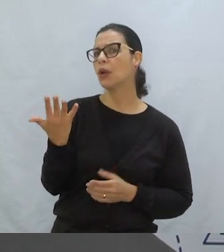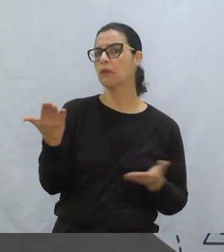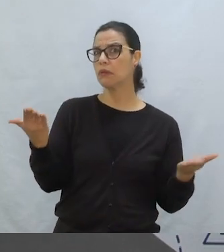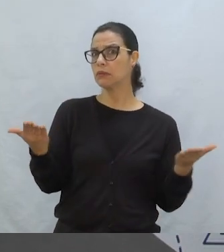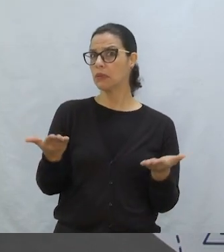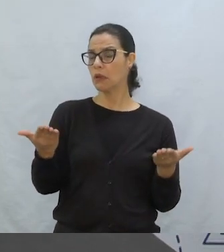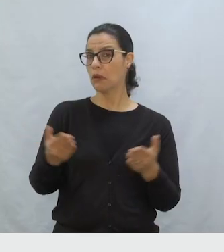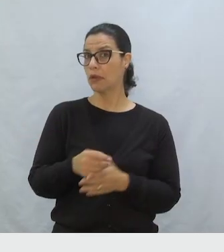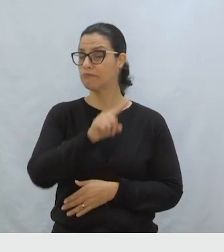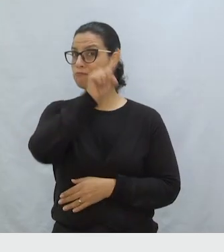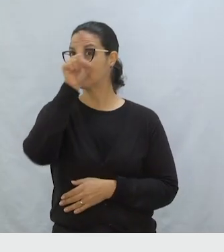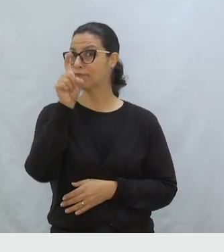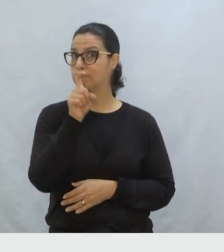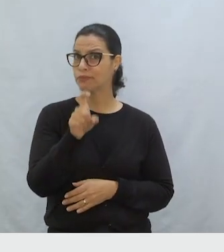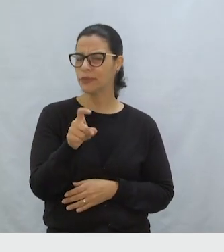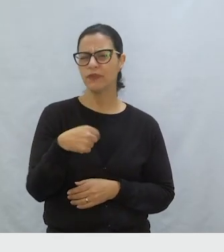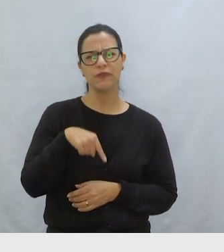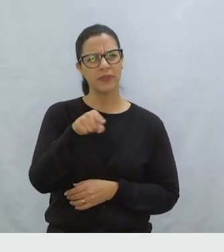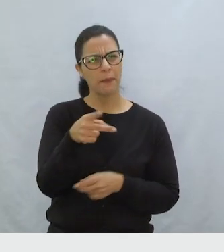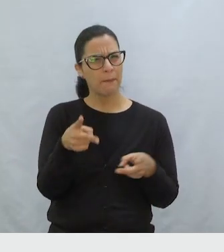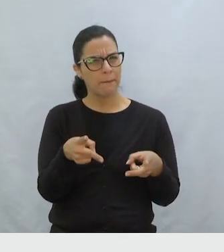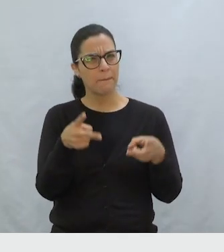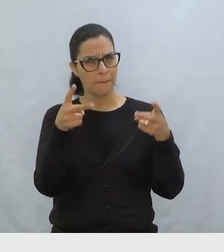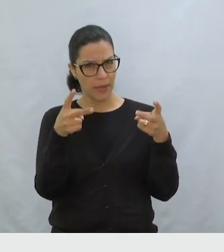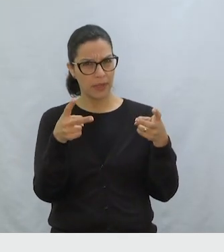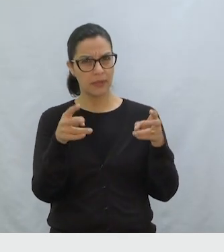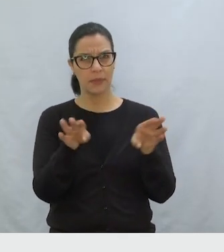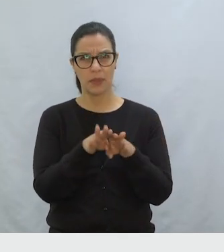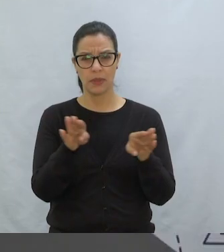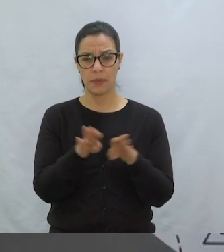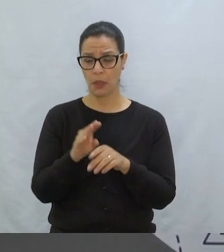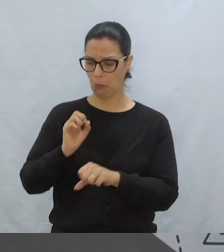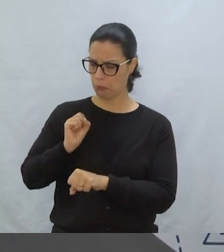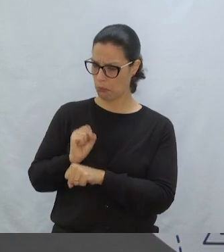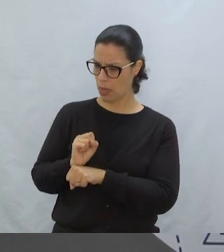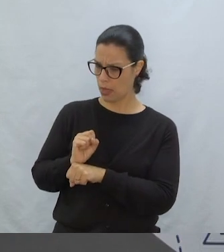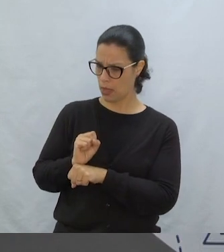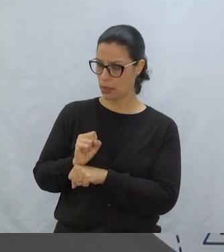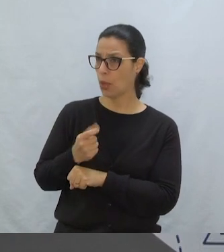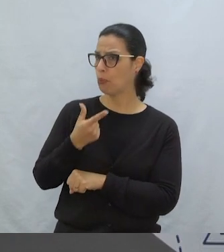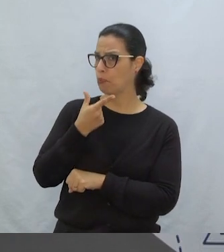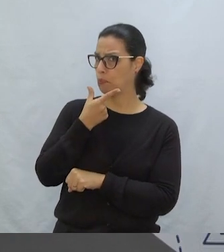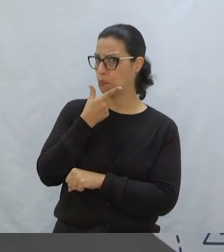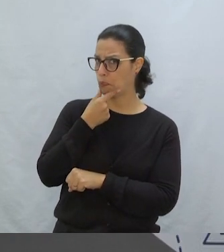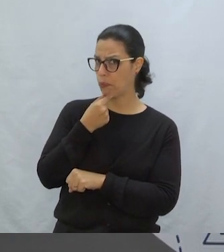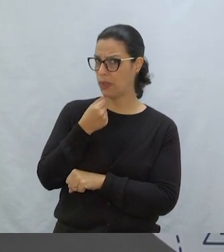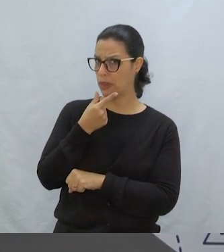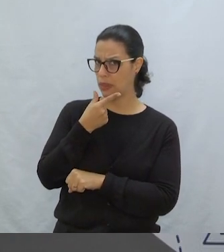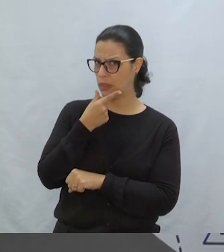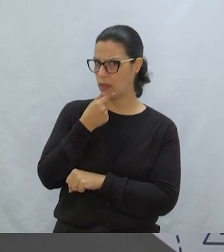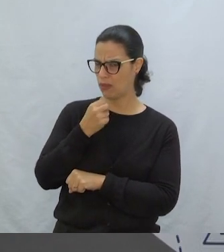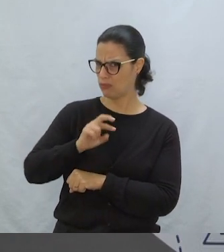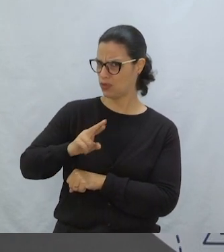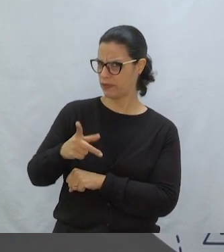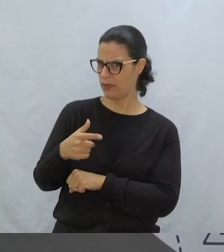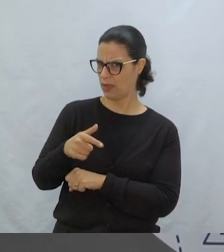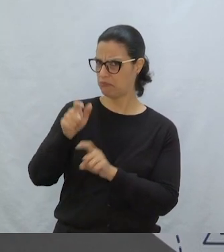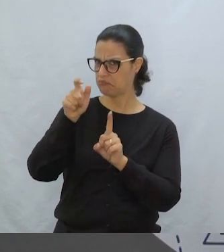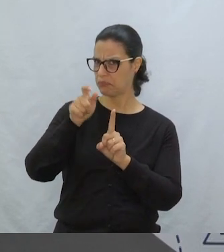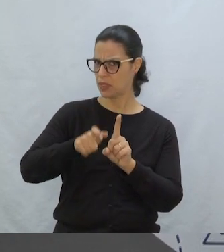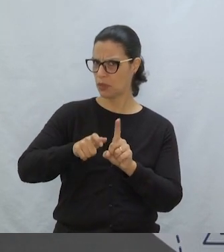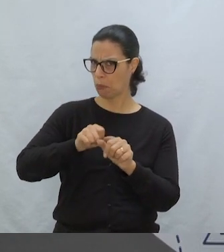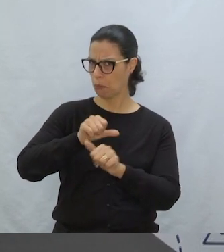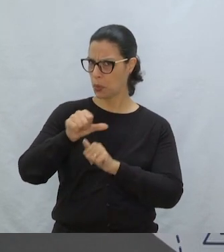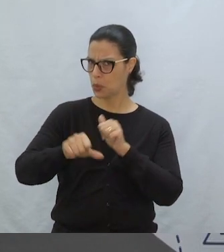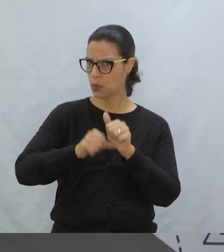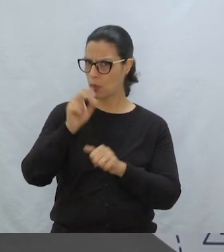O que acontece agora, gente? Você percebeu que eu fiz uma pausa ali quando apareceu um menino Um personagem diferente